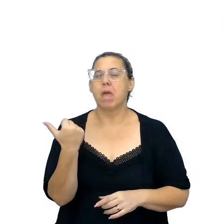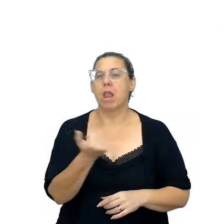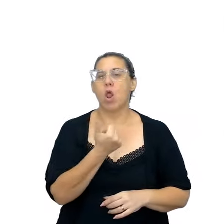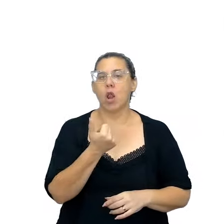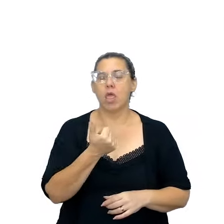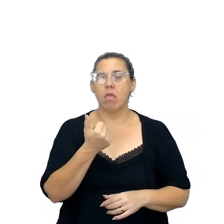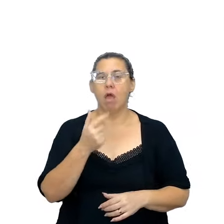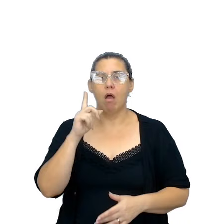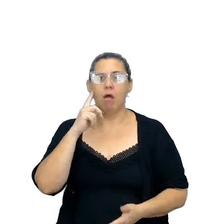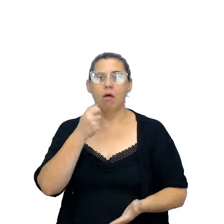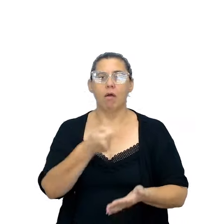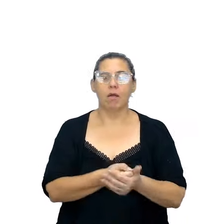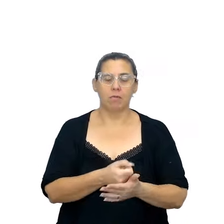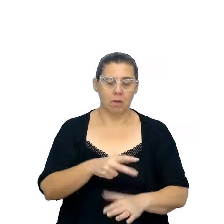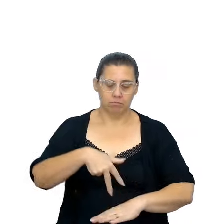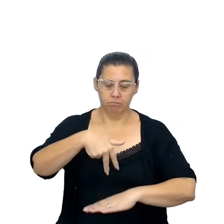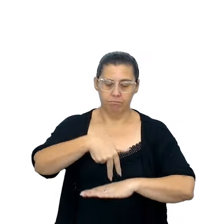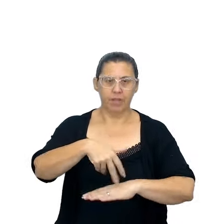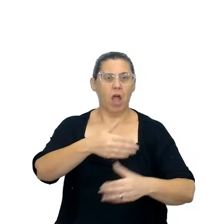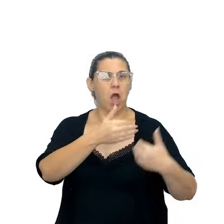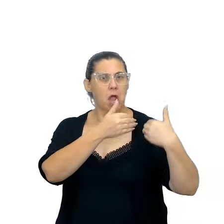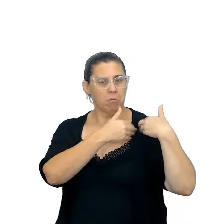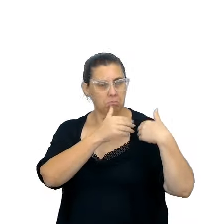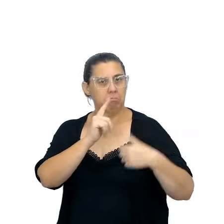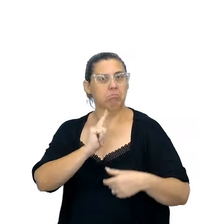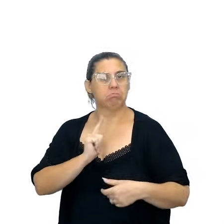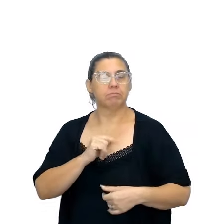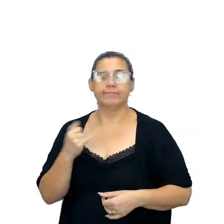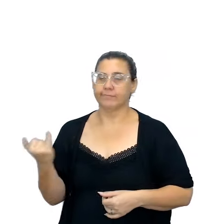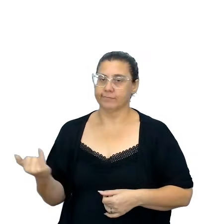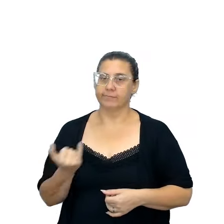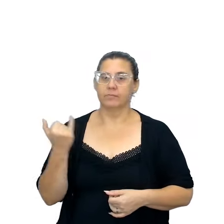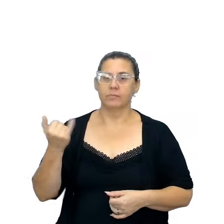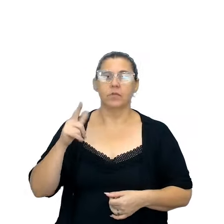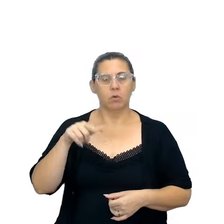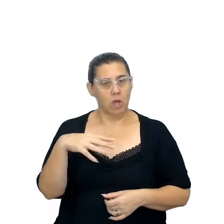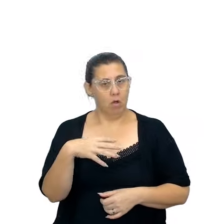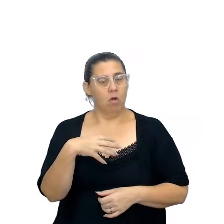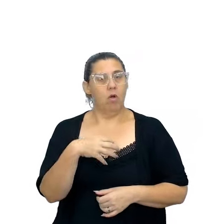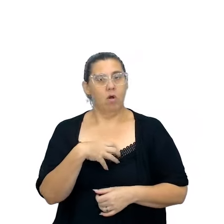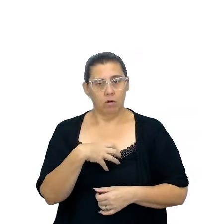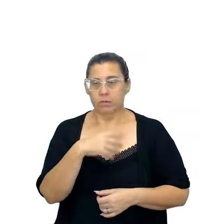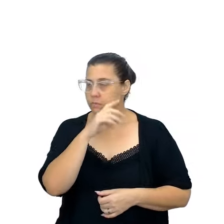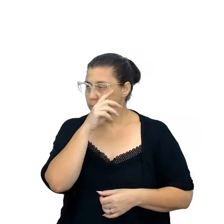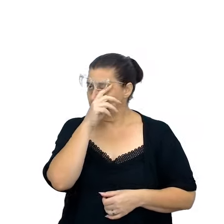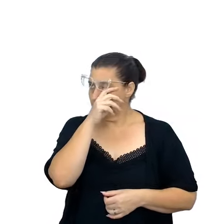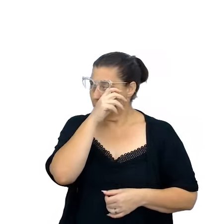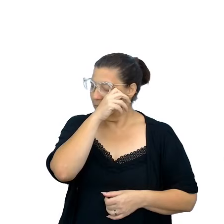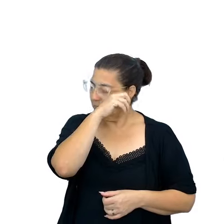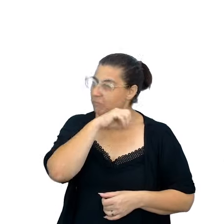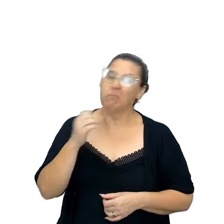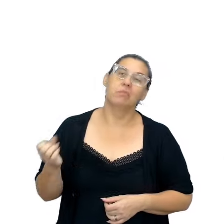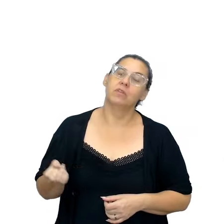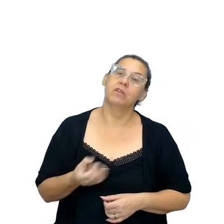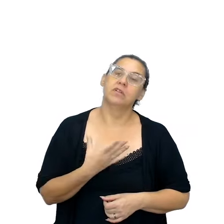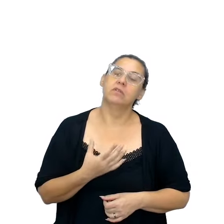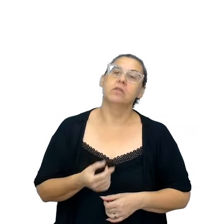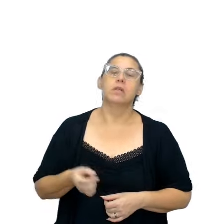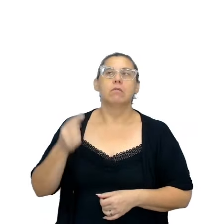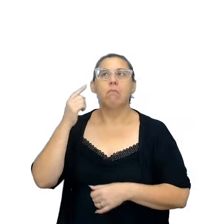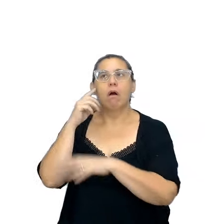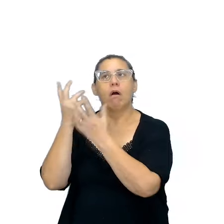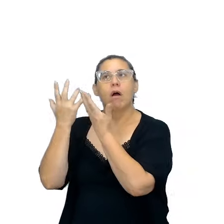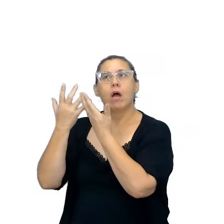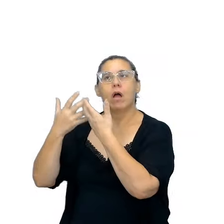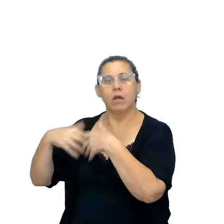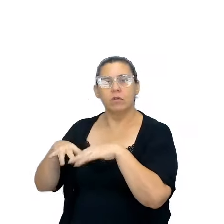soluções, ele assume responsabilidades, então isso é importante, então é uma forma inovadora que propicia refletir e abordar